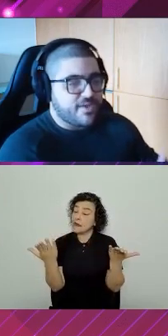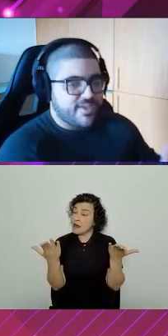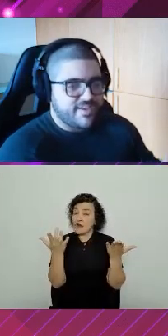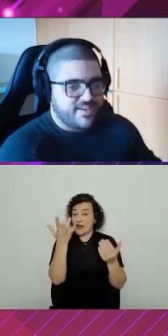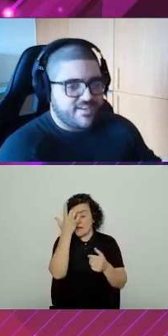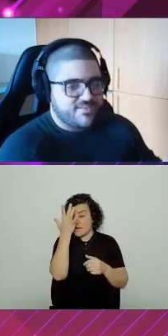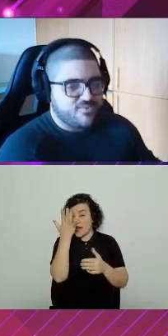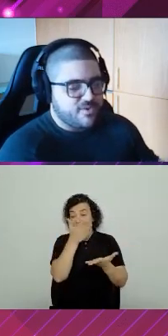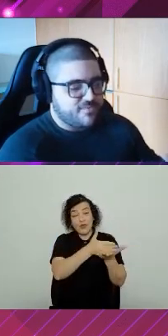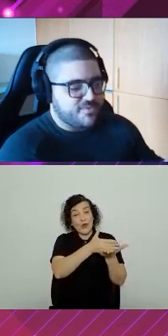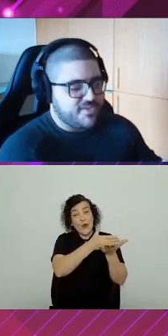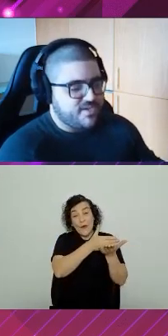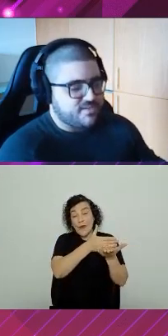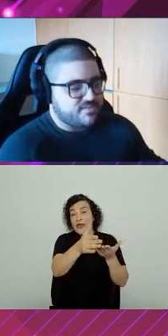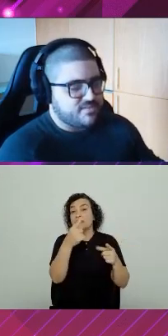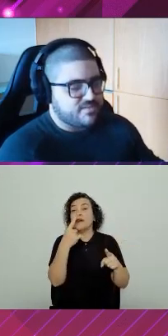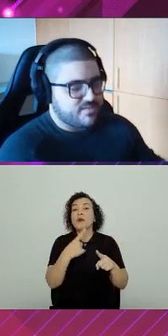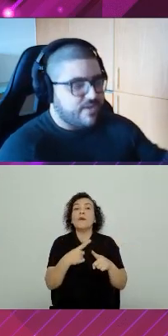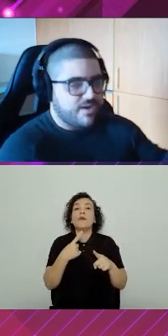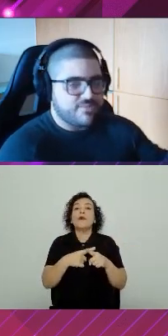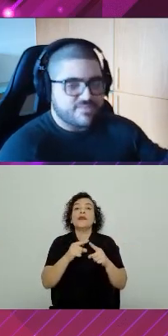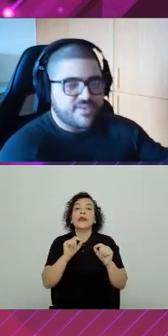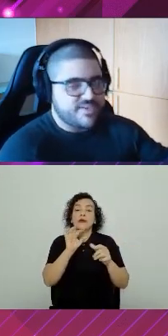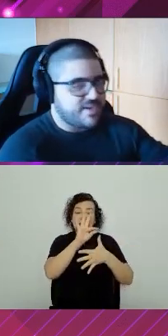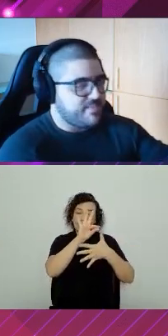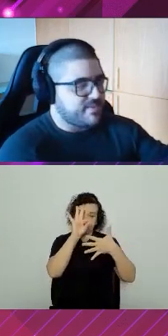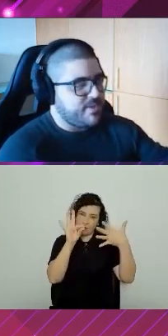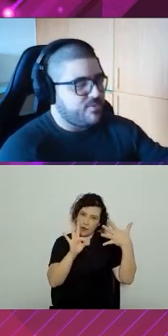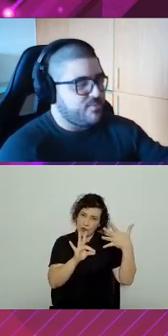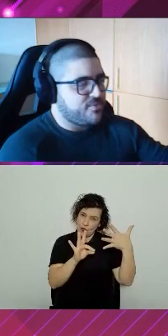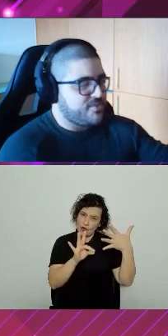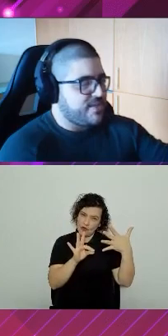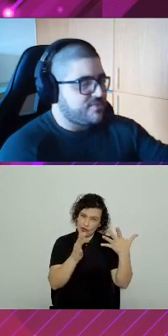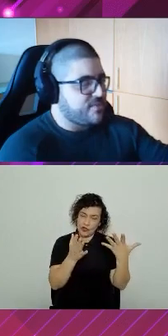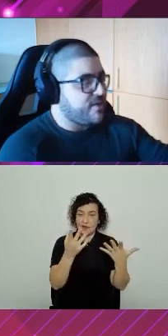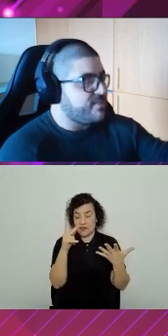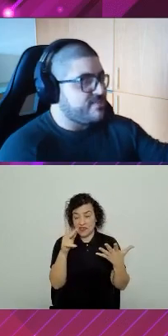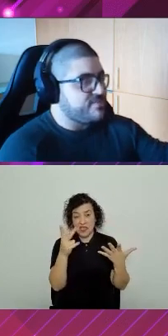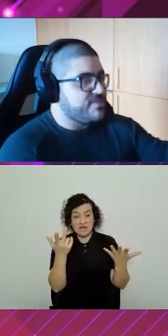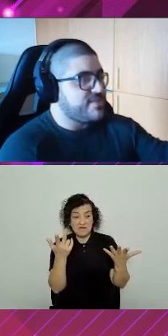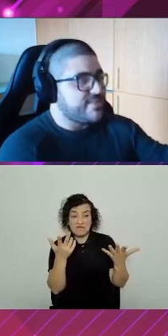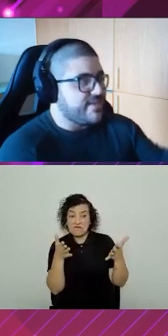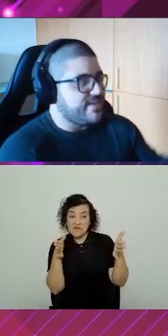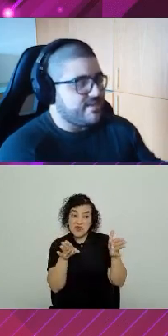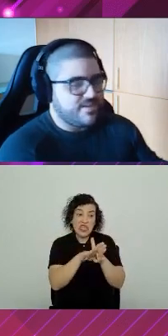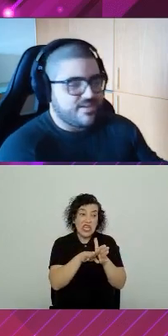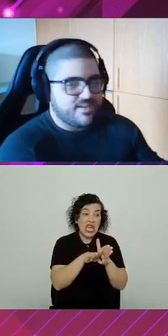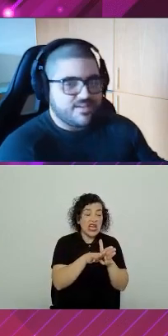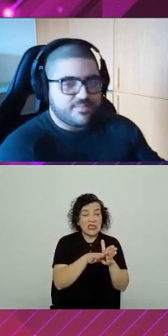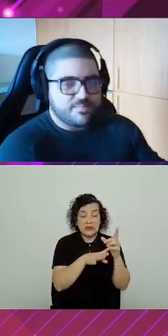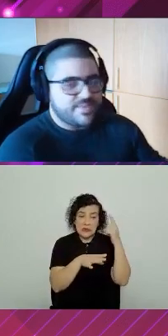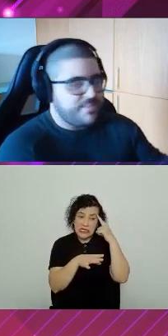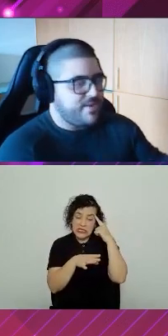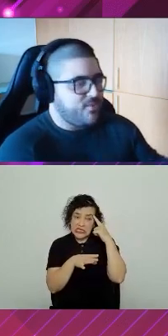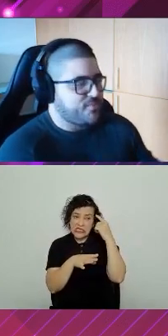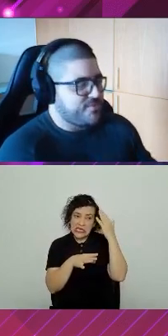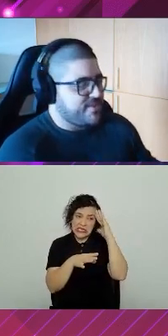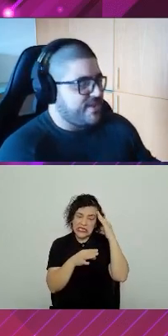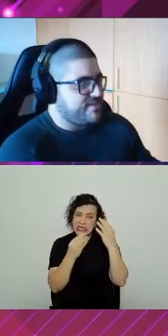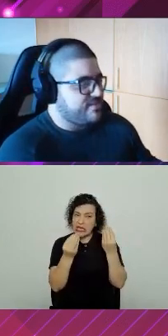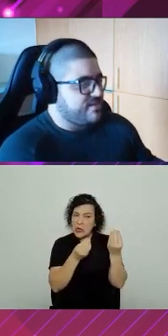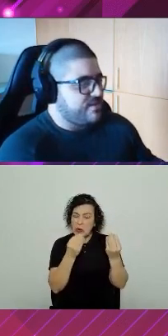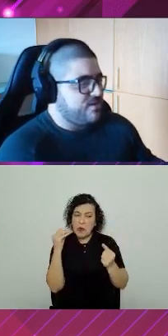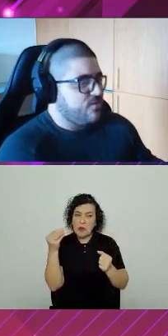fácil. Por quê? No micro front-end, legal, cara, você vai chegar para trabalhar na oportunidades. O que é eu preciso entender para trabalhar na